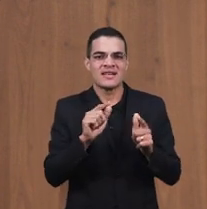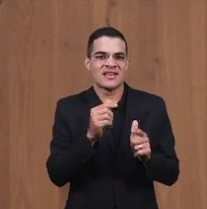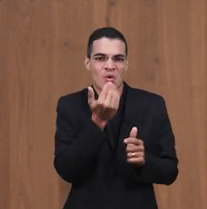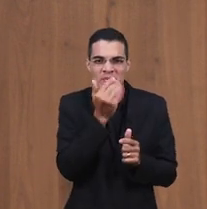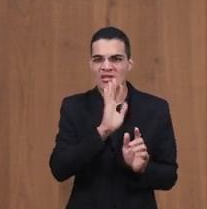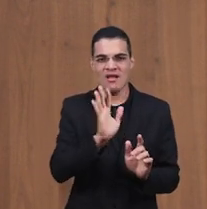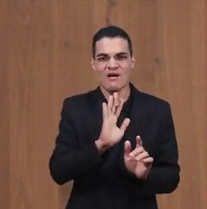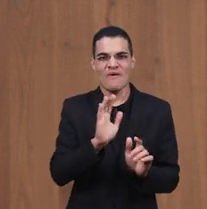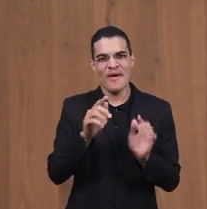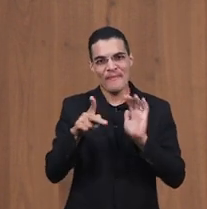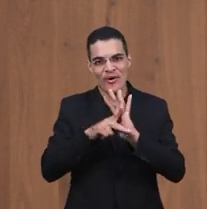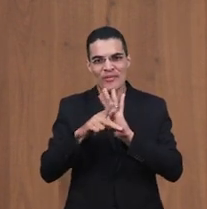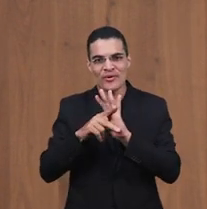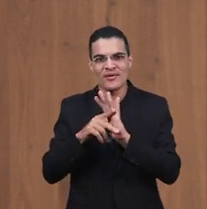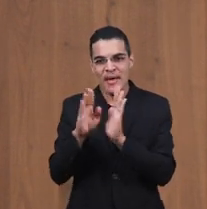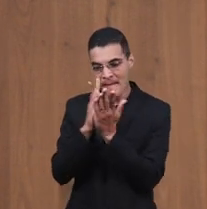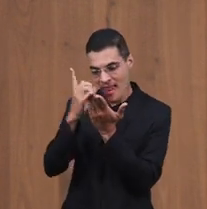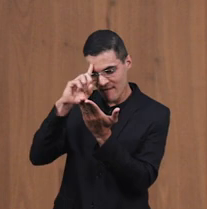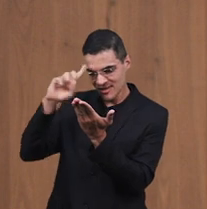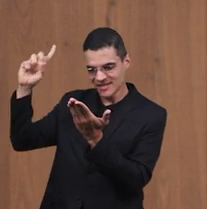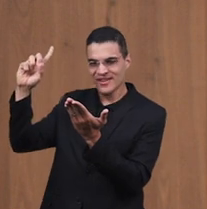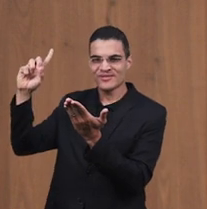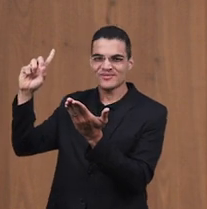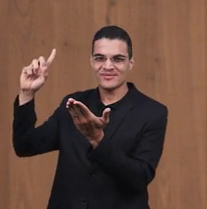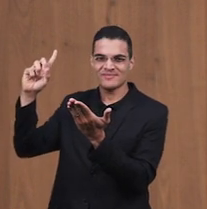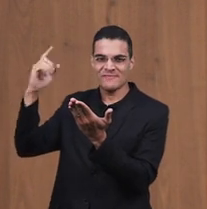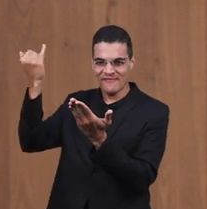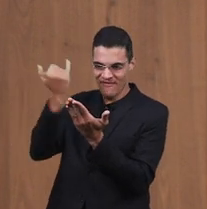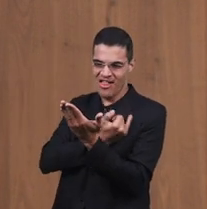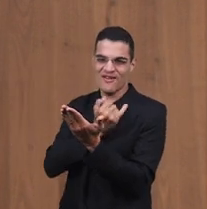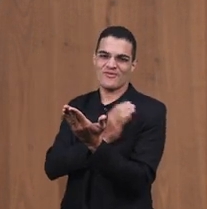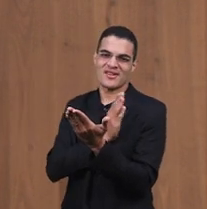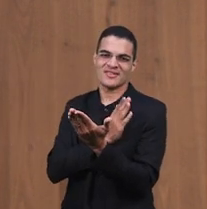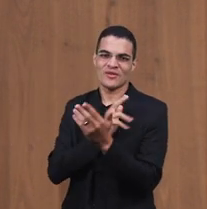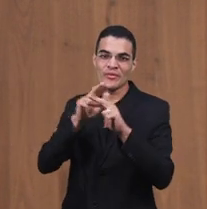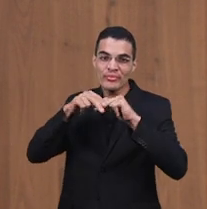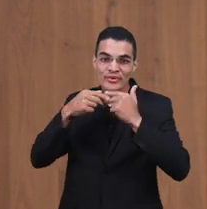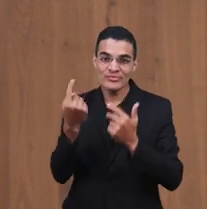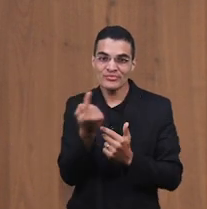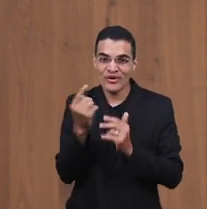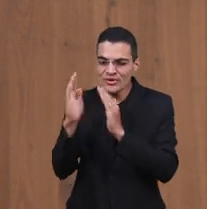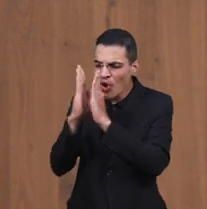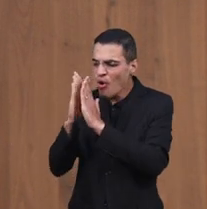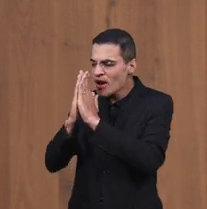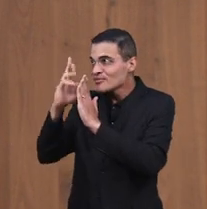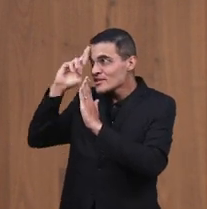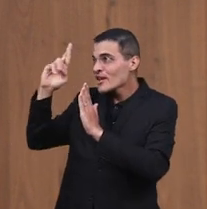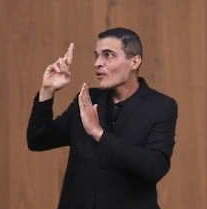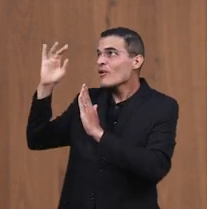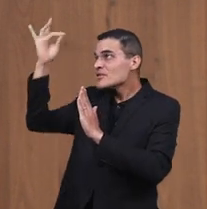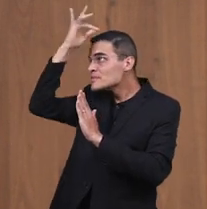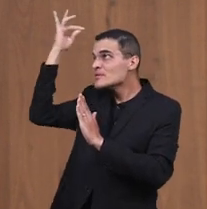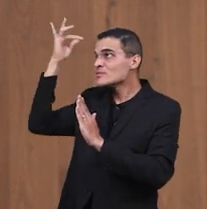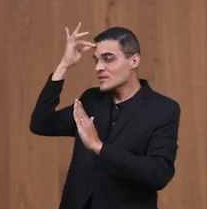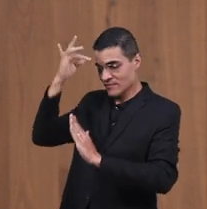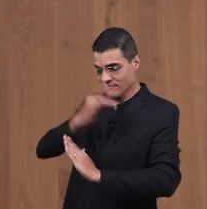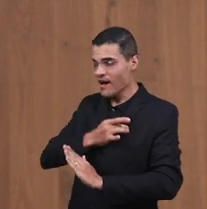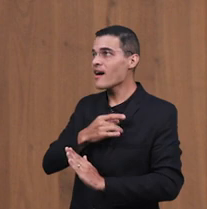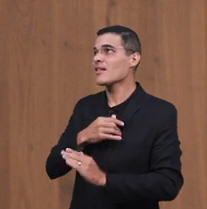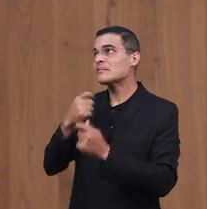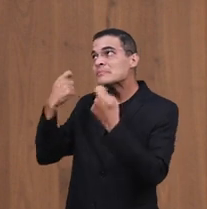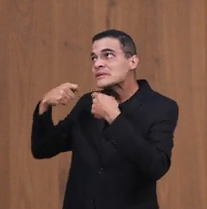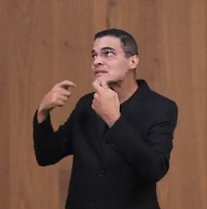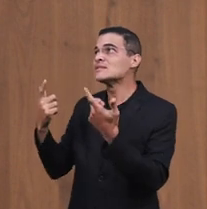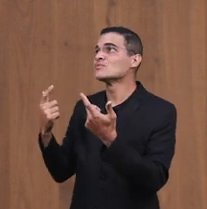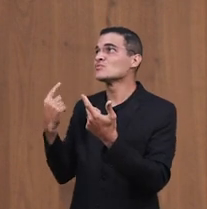nós Como servos Do Senhor Temos que pedir Ao Senhor Encha-nos Do Teu Espírito Santo E prepara-nos Senhor Para sermos Uma